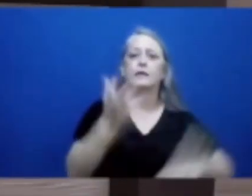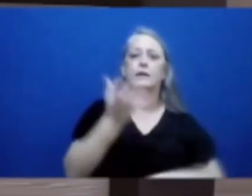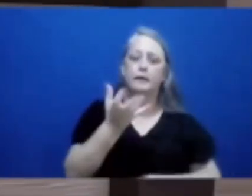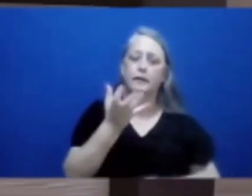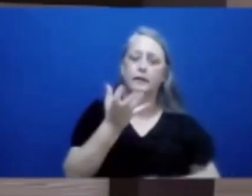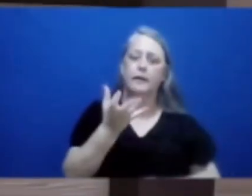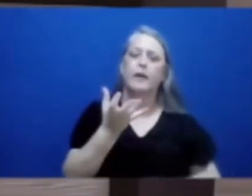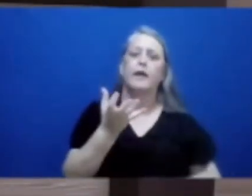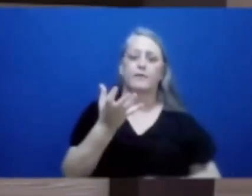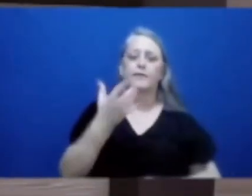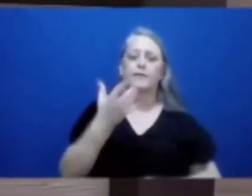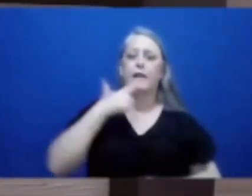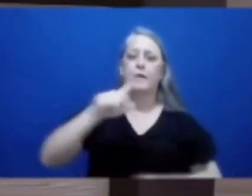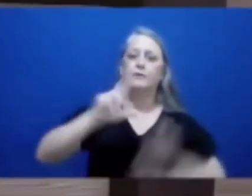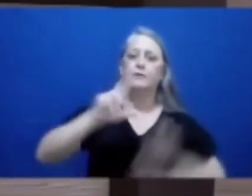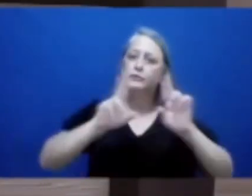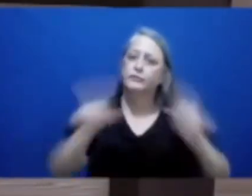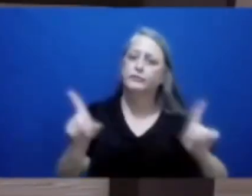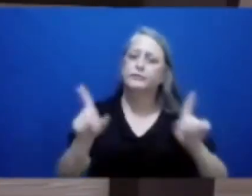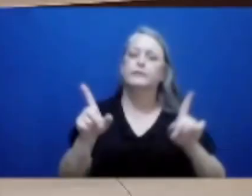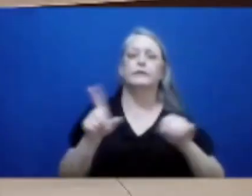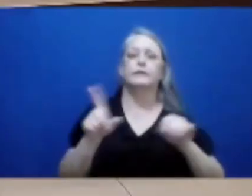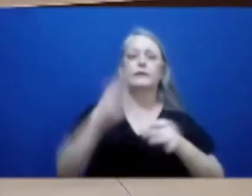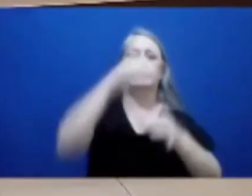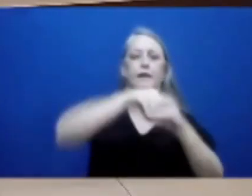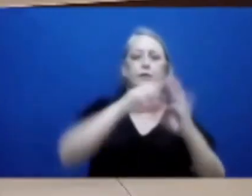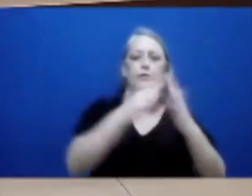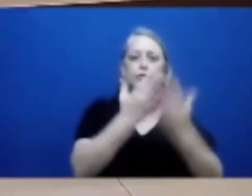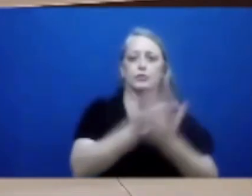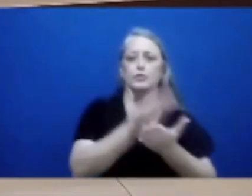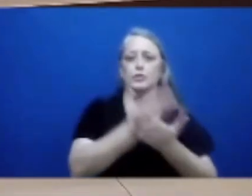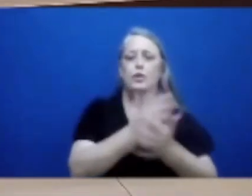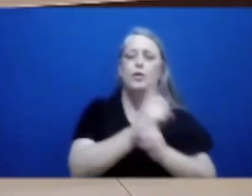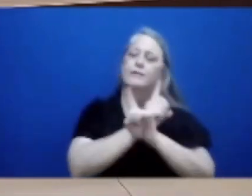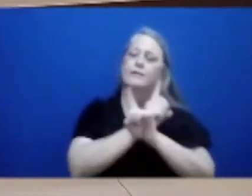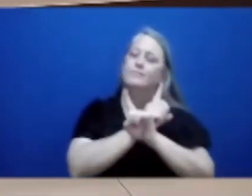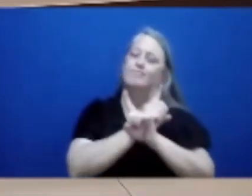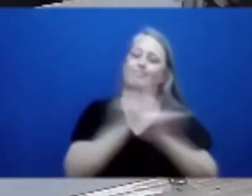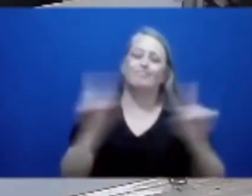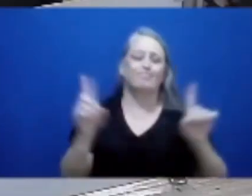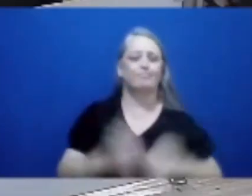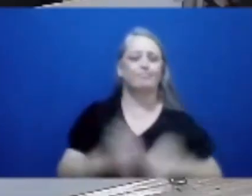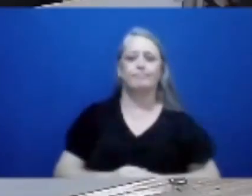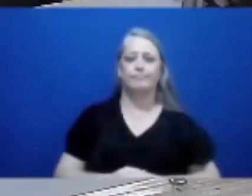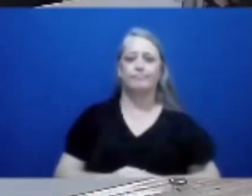escolas. Obrigado, presidente. Questão de ordem, presidente. Questão de ordem, senhor presidente.